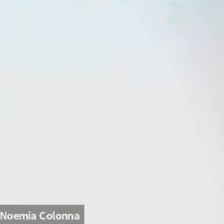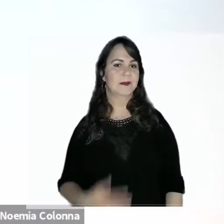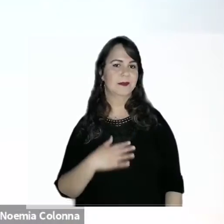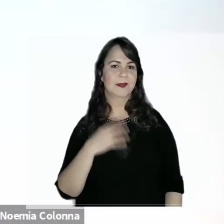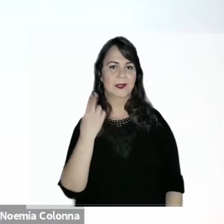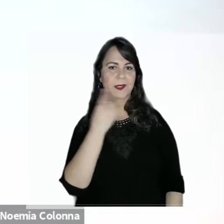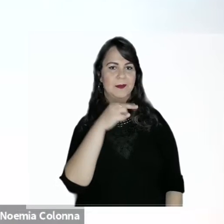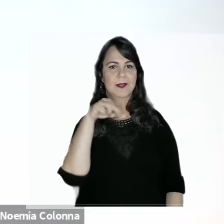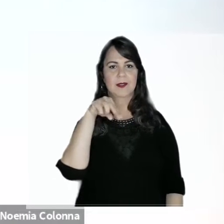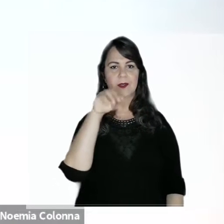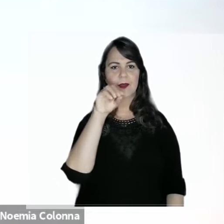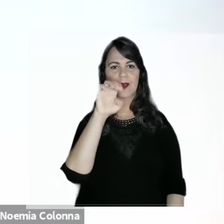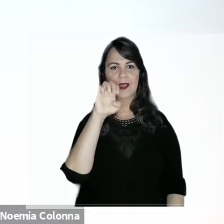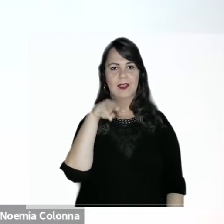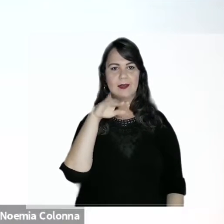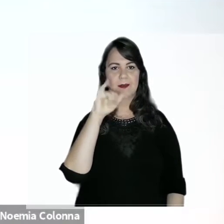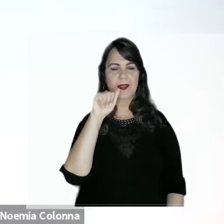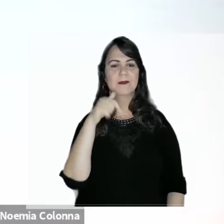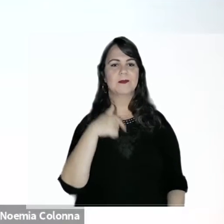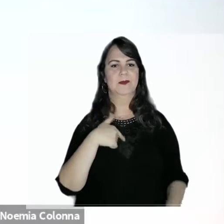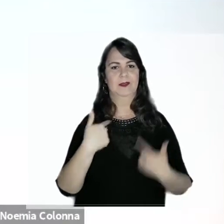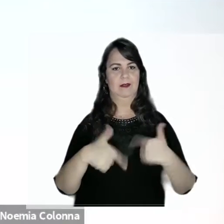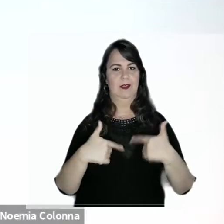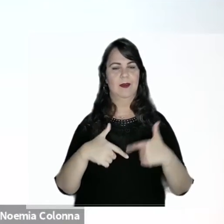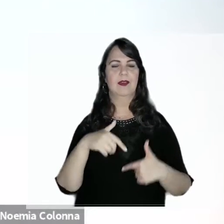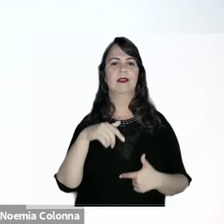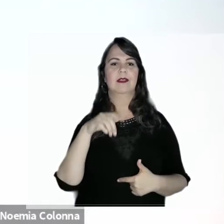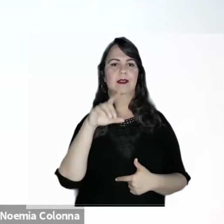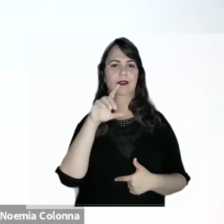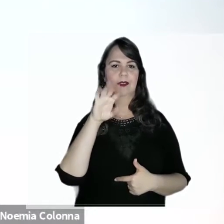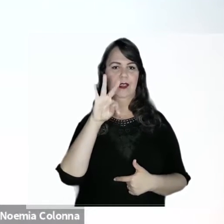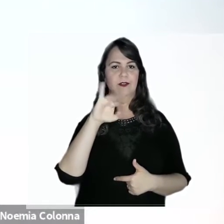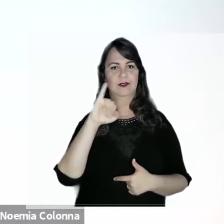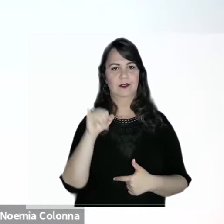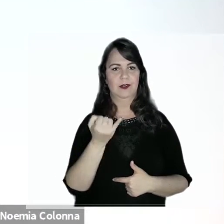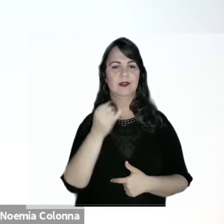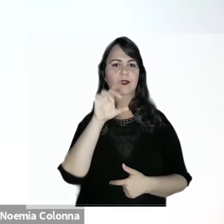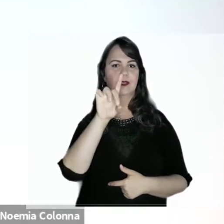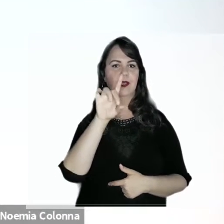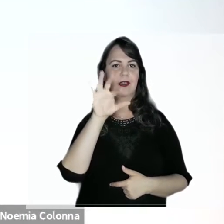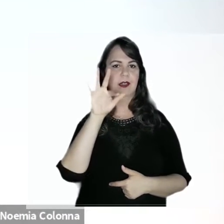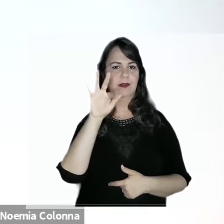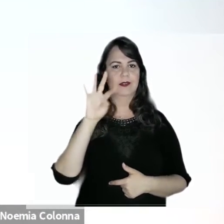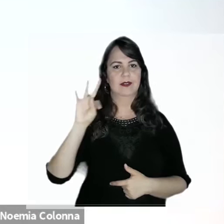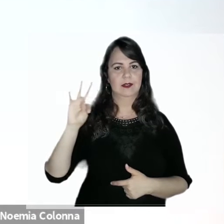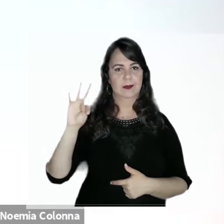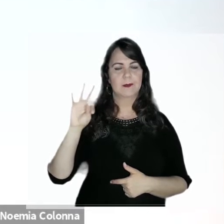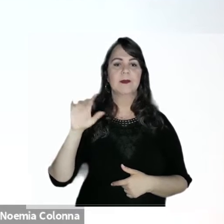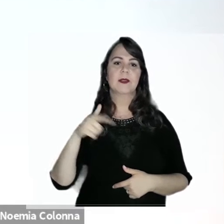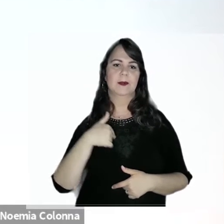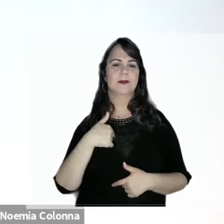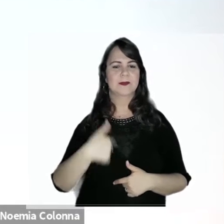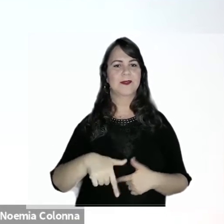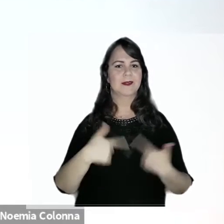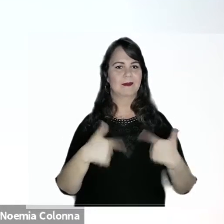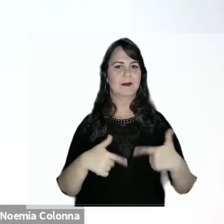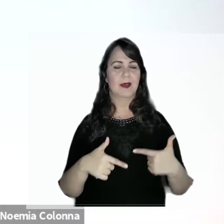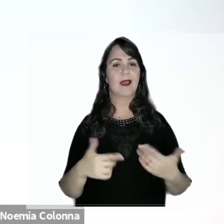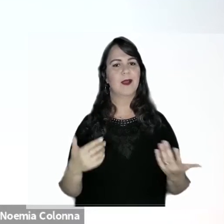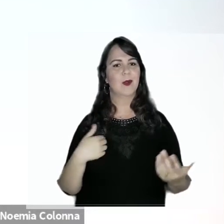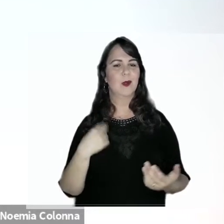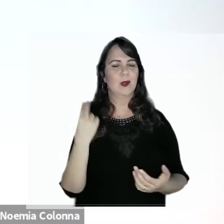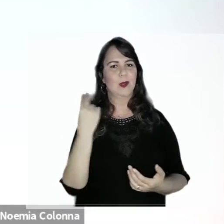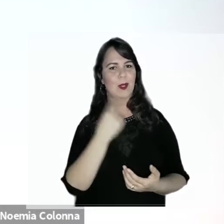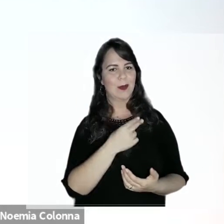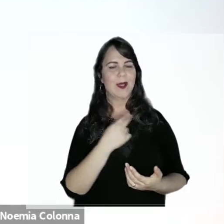Eu sou Noêmia Colona, servidora do TJDFT, lotada na Escola de Formação Judiciária. E em nome da